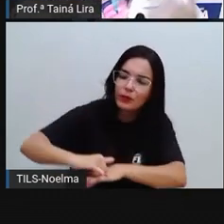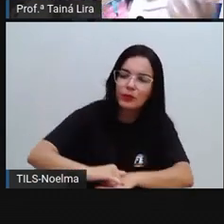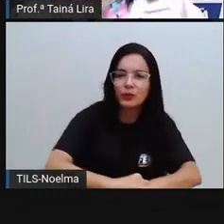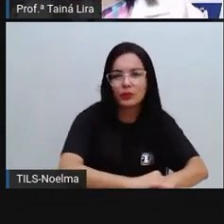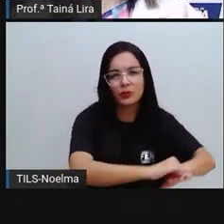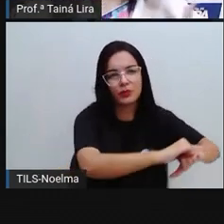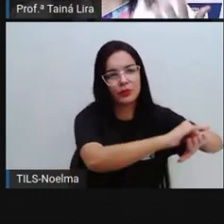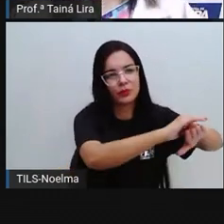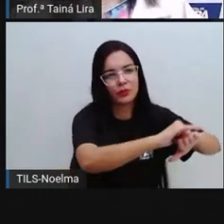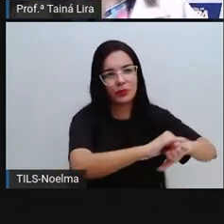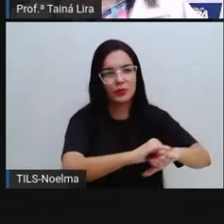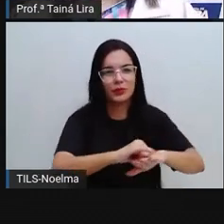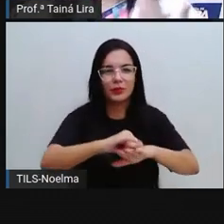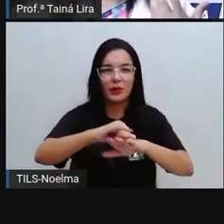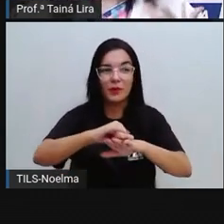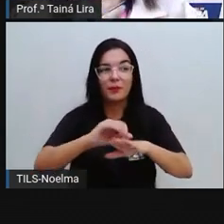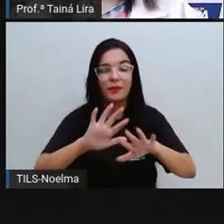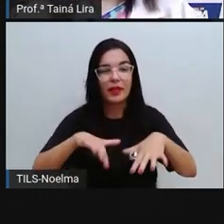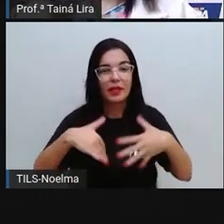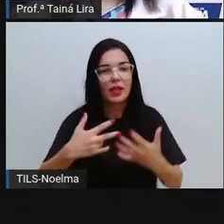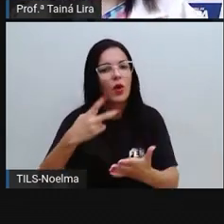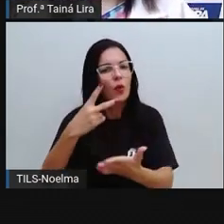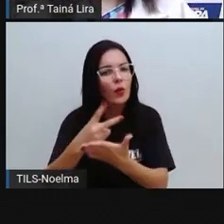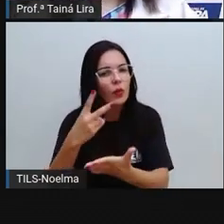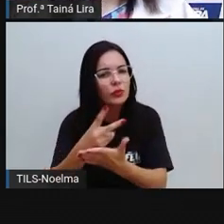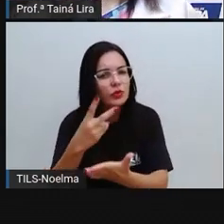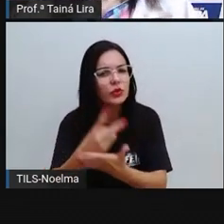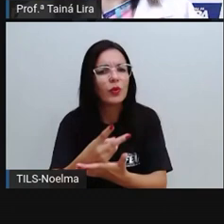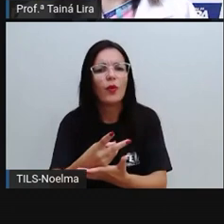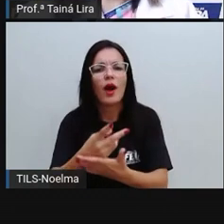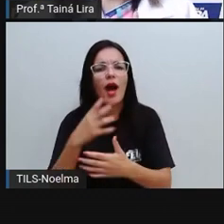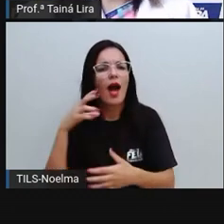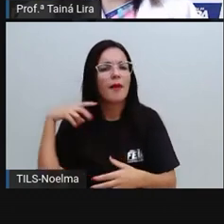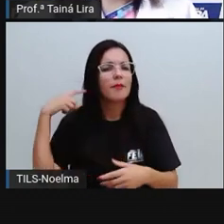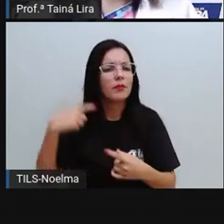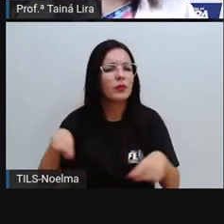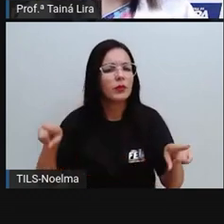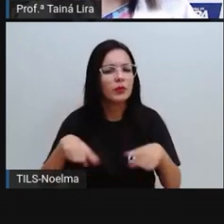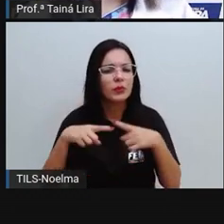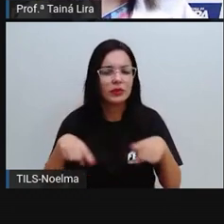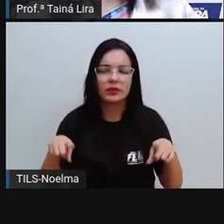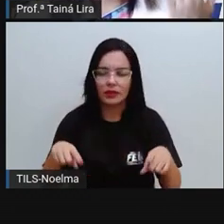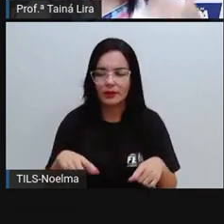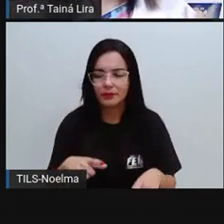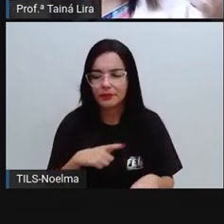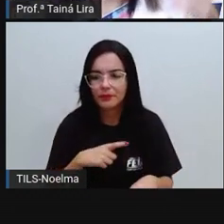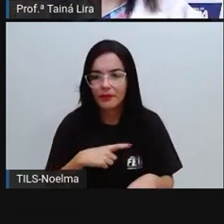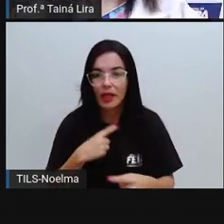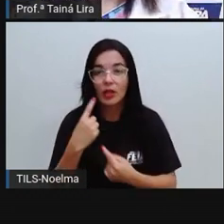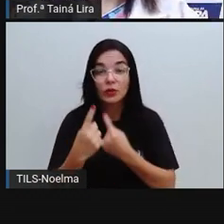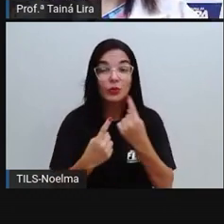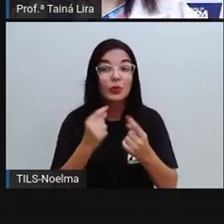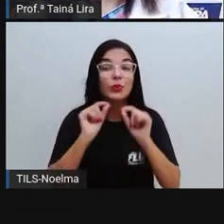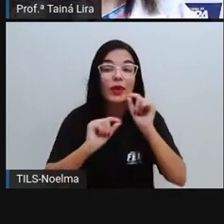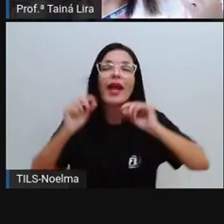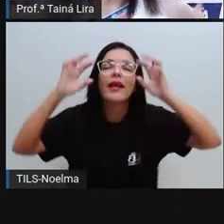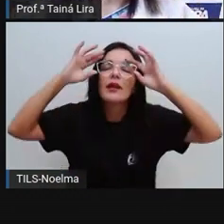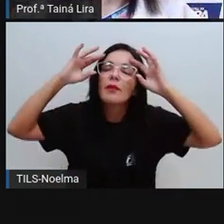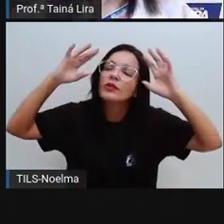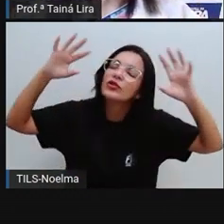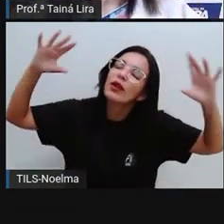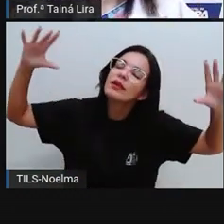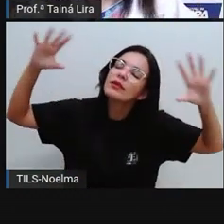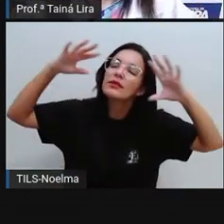continua. Ele vai falando de mais coisas aí que acontecem nessa música. Tudo na imaginação aí